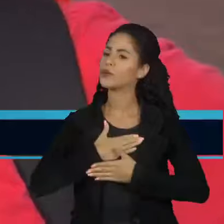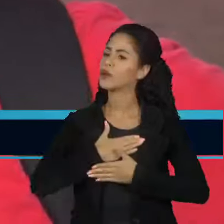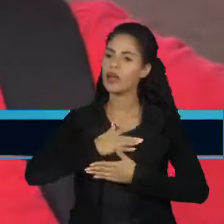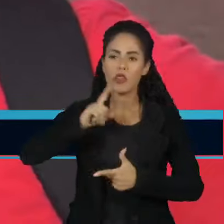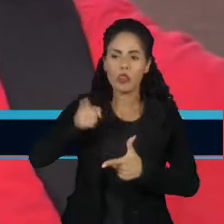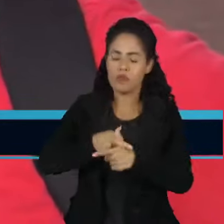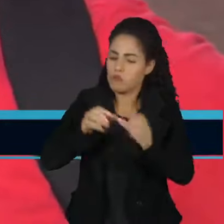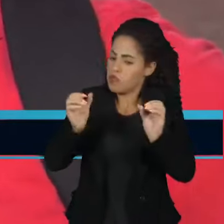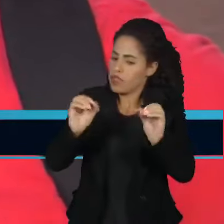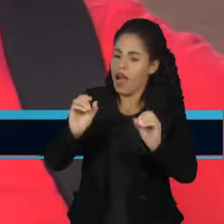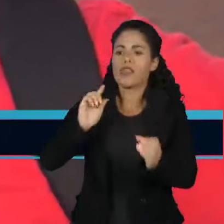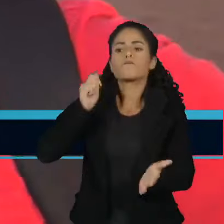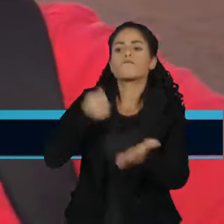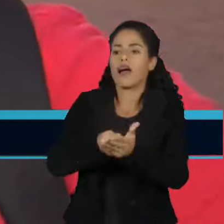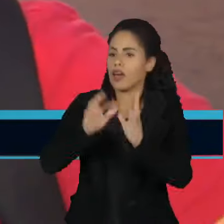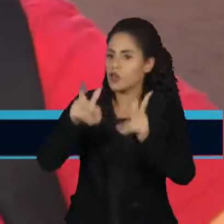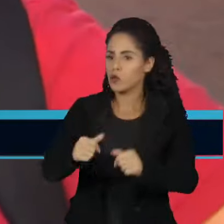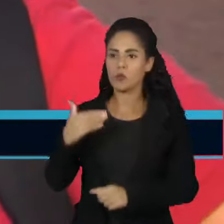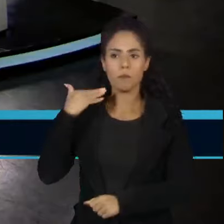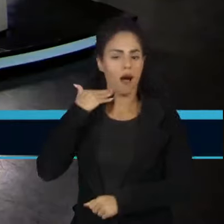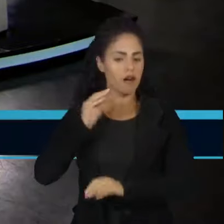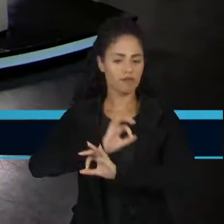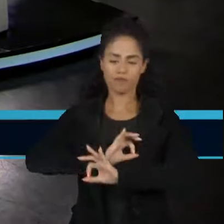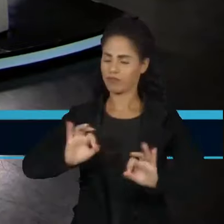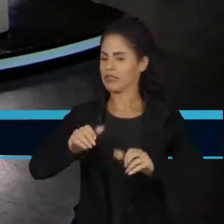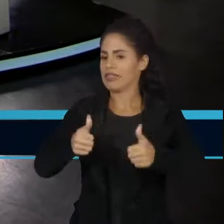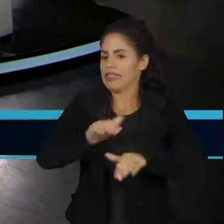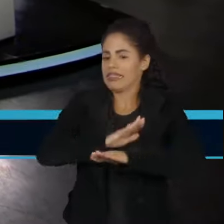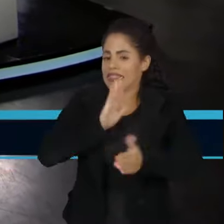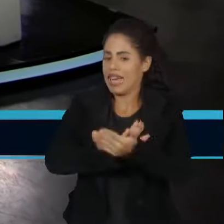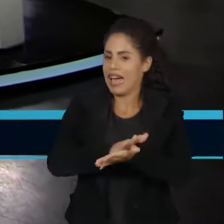devendo nada para ninguém, nem para o banco. Delmanto, lhe parece uma boa estrada.